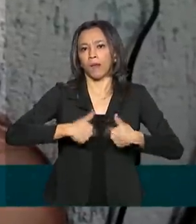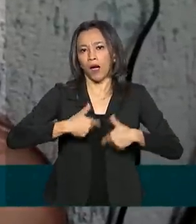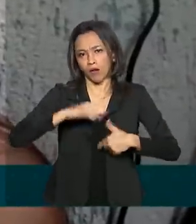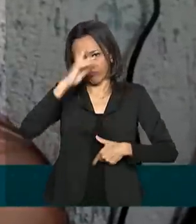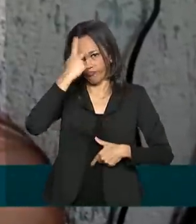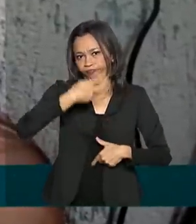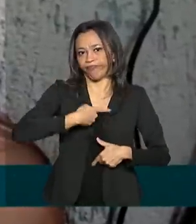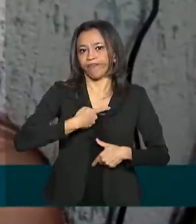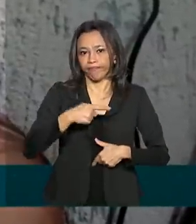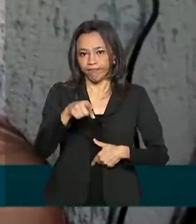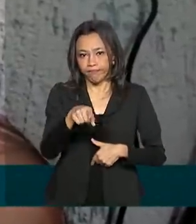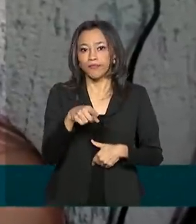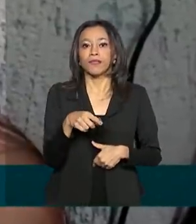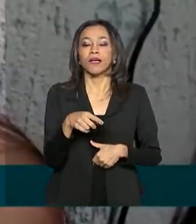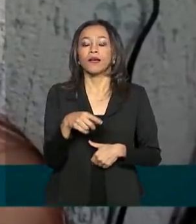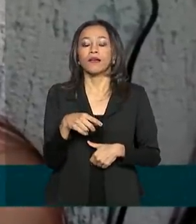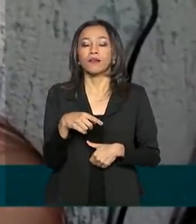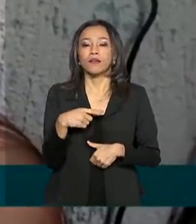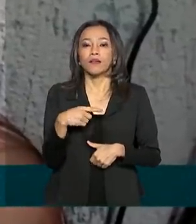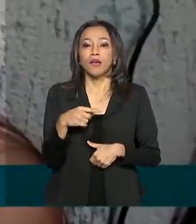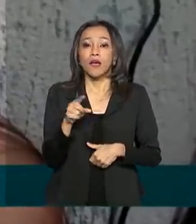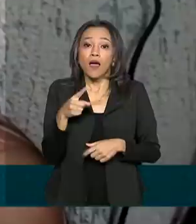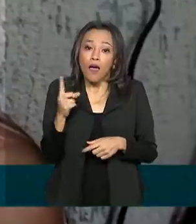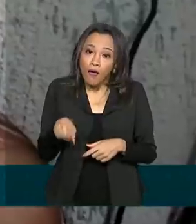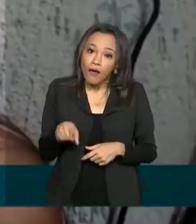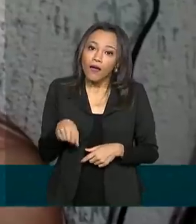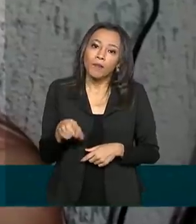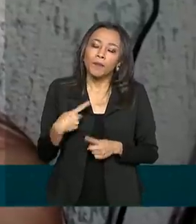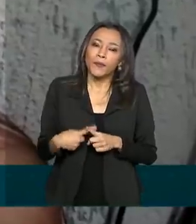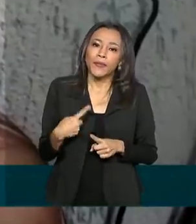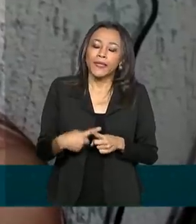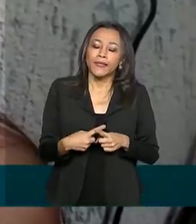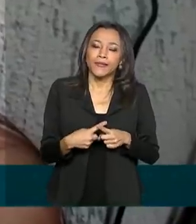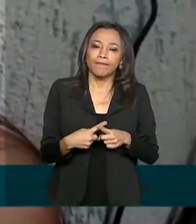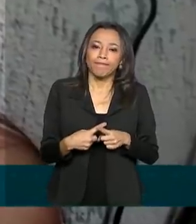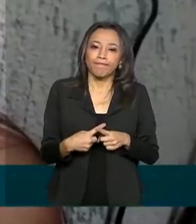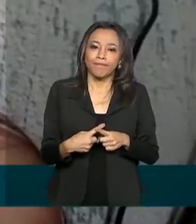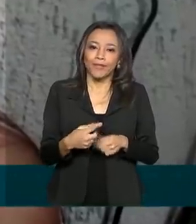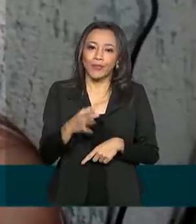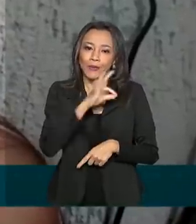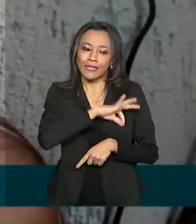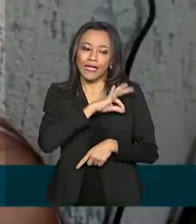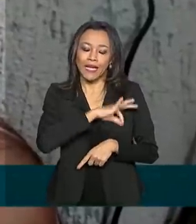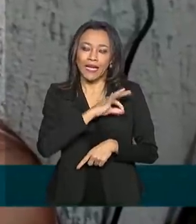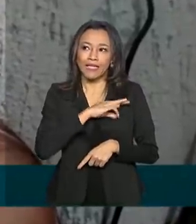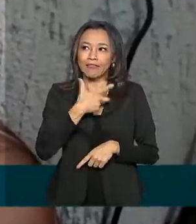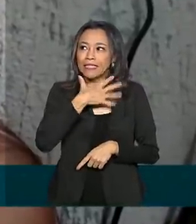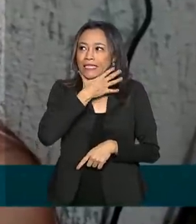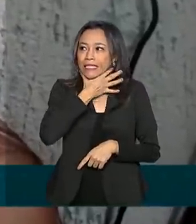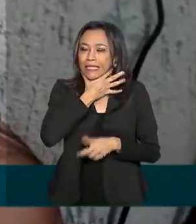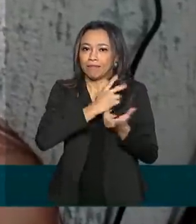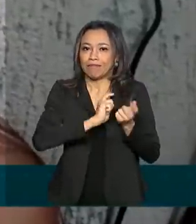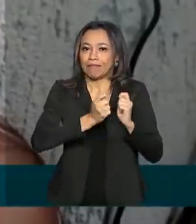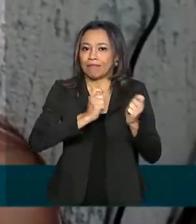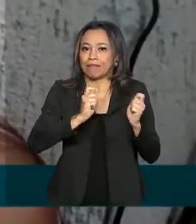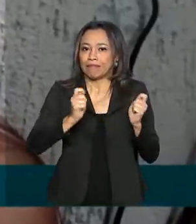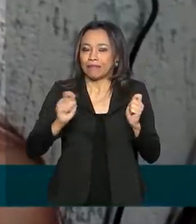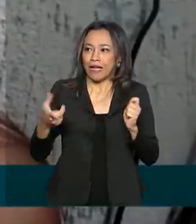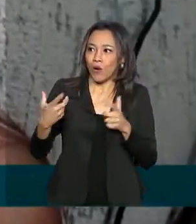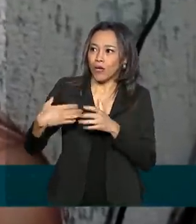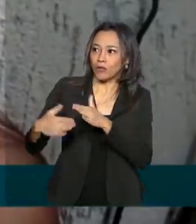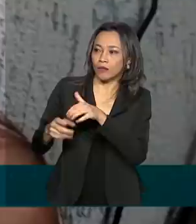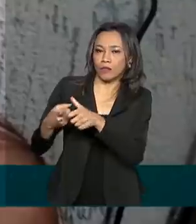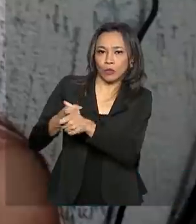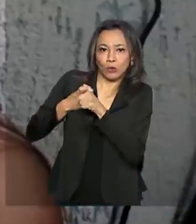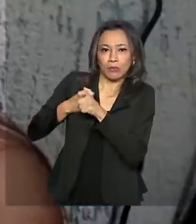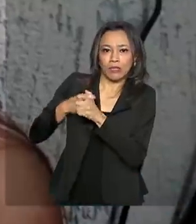fonte de opção, porque o salário às vezes fica apertado e surgiu essa opção e